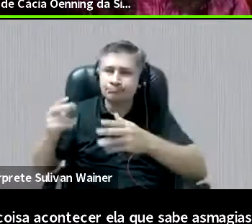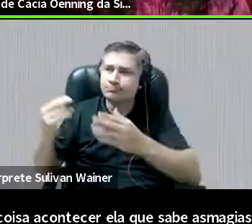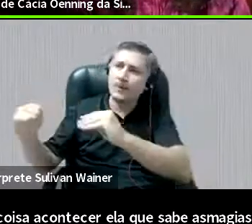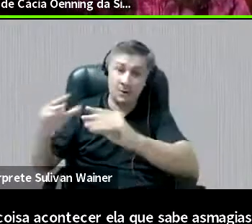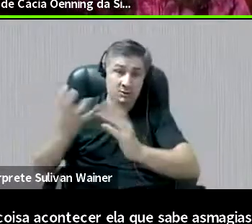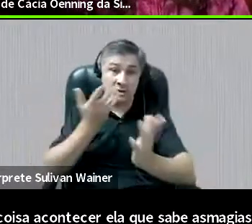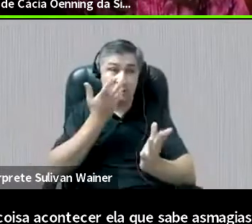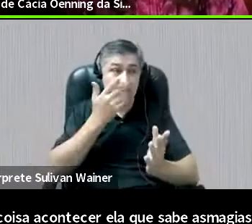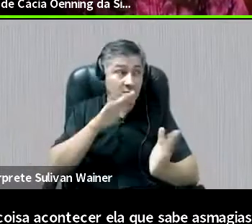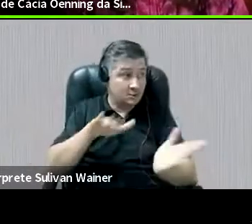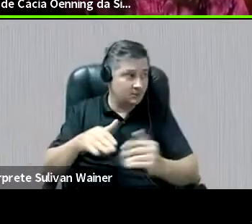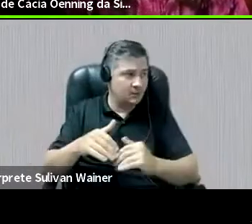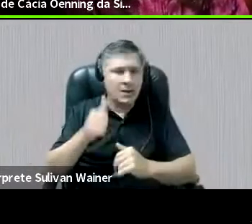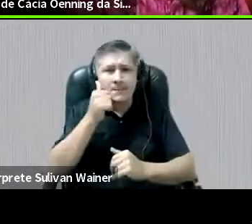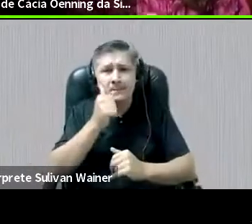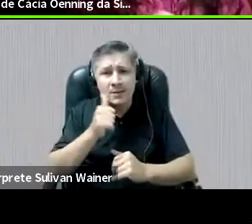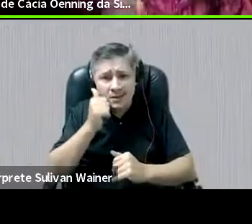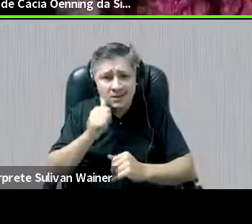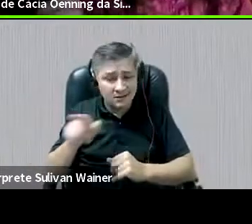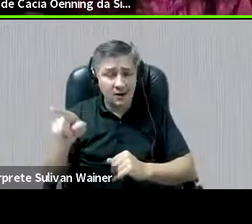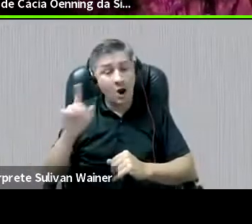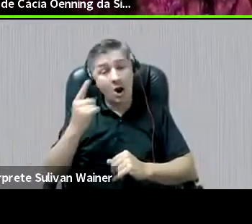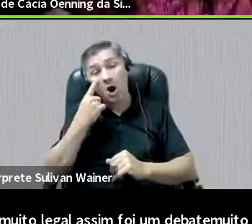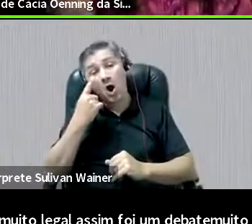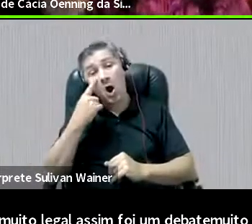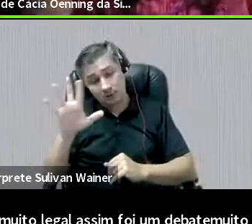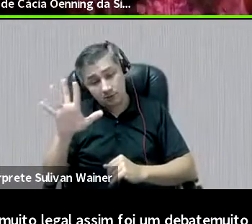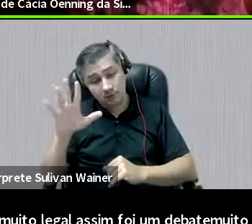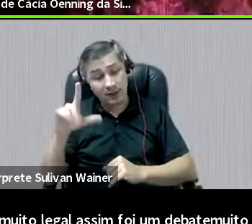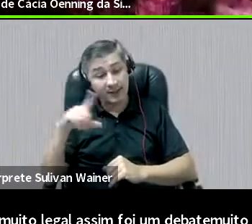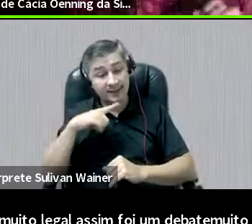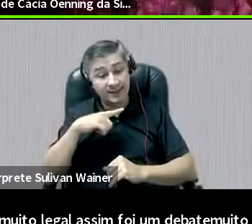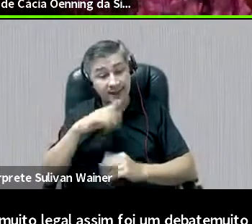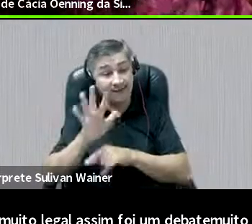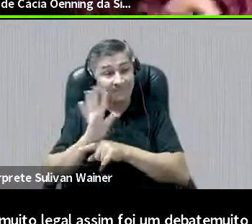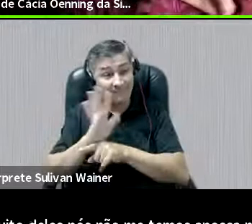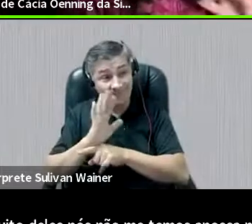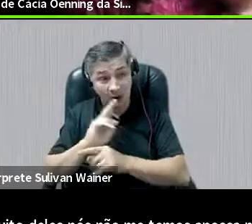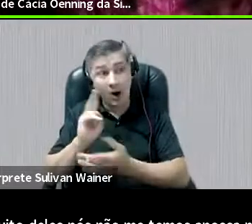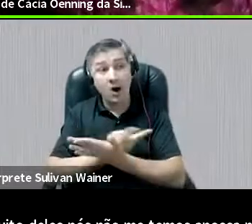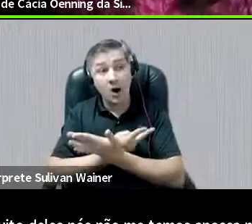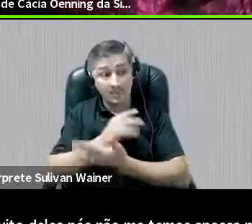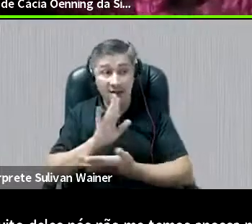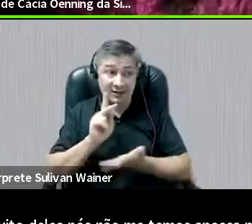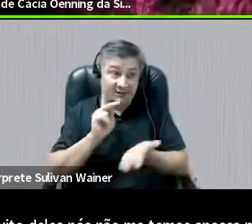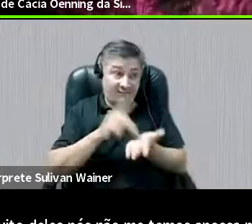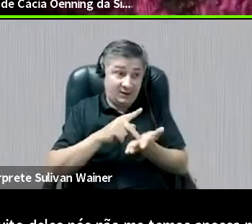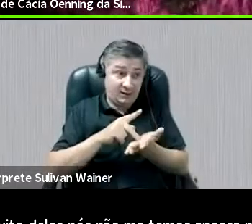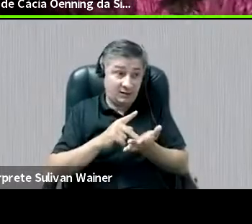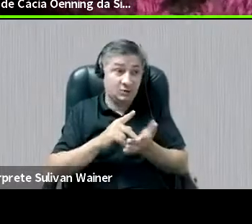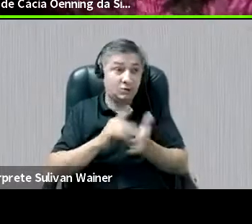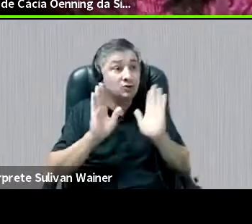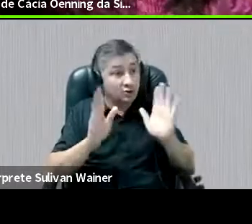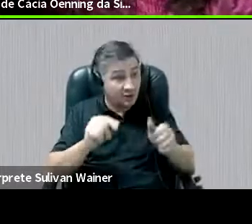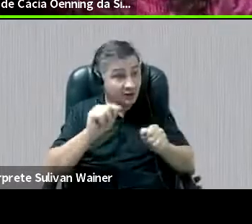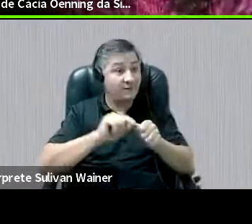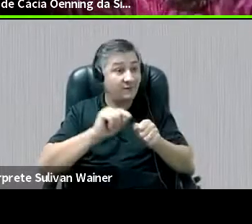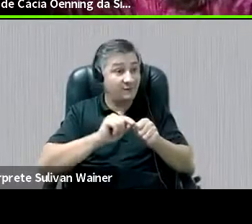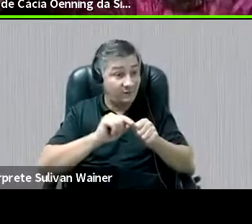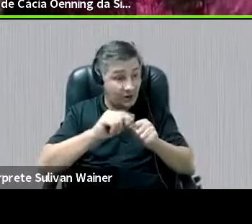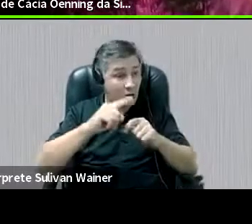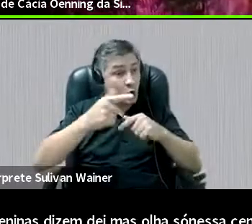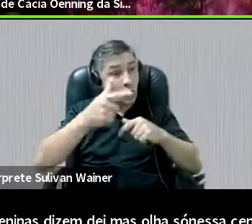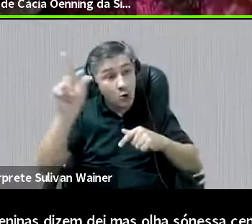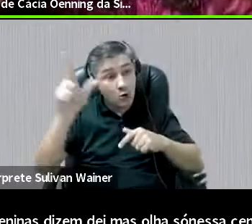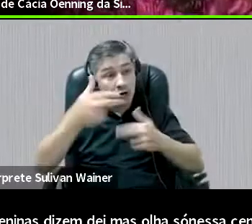muito as meninas dizendo, mas olha só, nessa cena aquilo acontece, mas na verdade a Hermione já tinha feito um negócio lá na frente